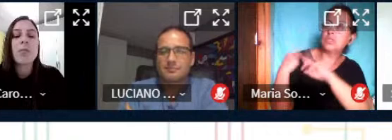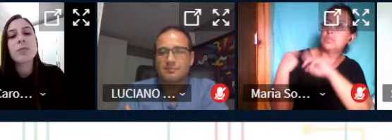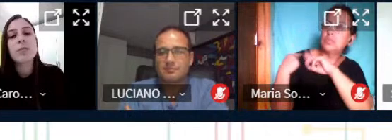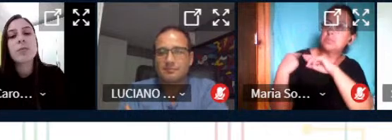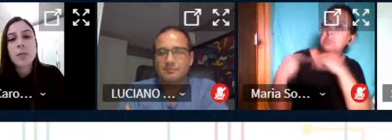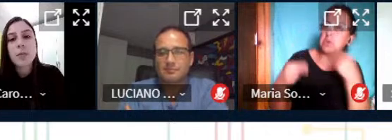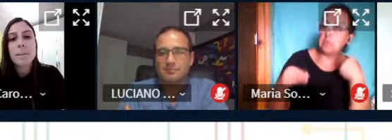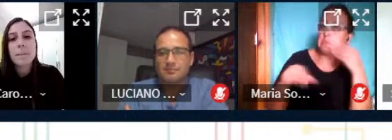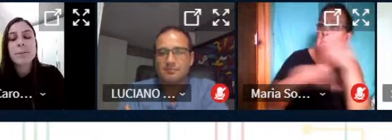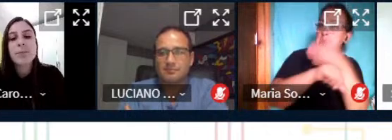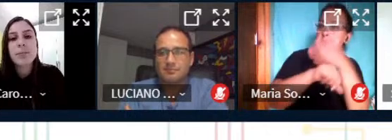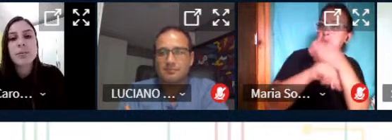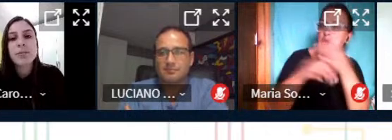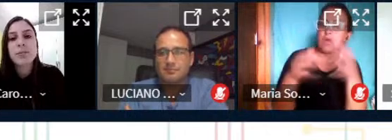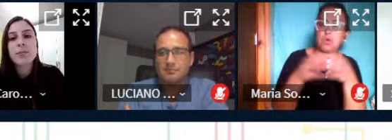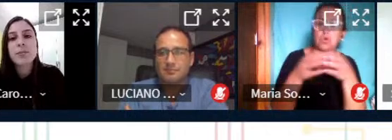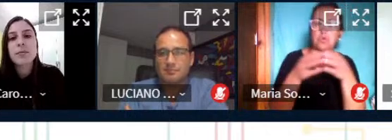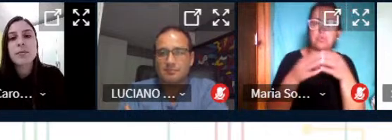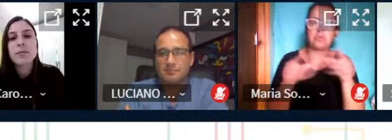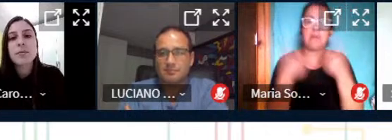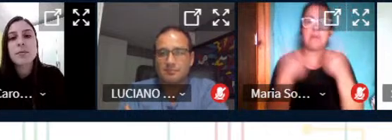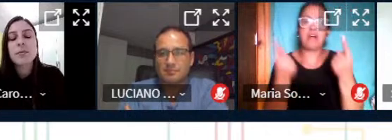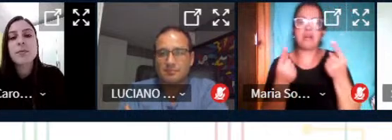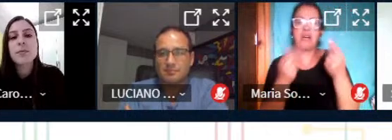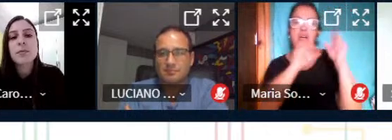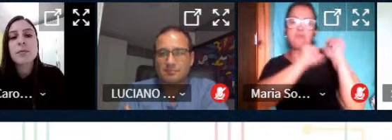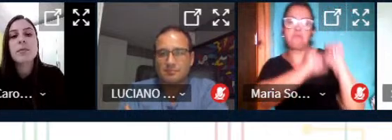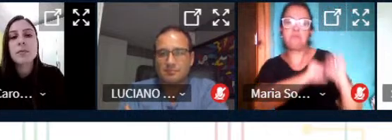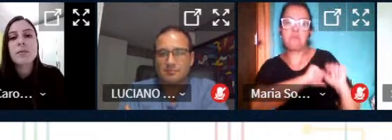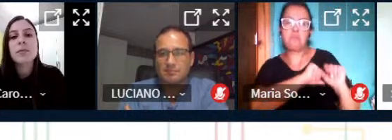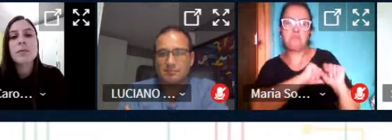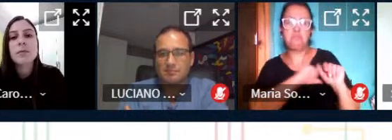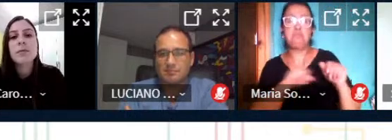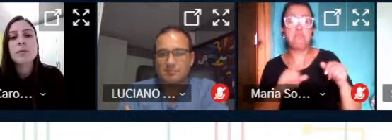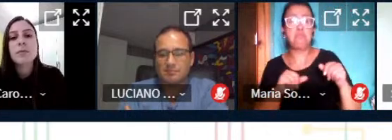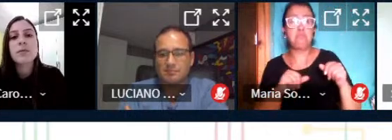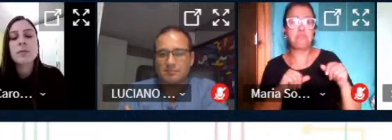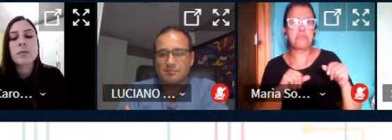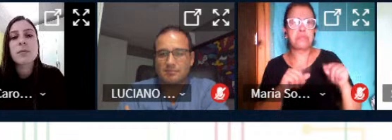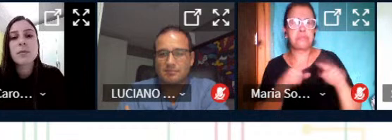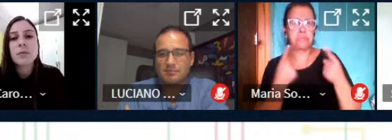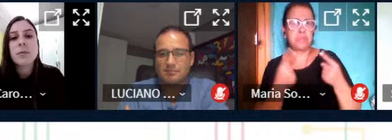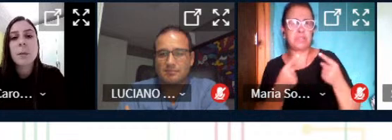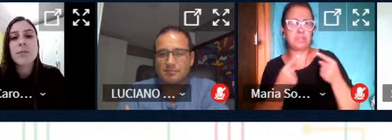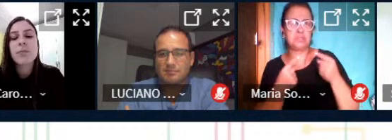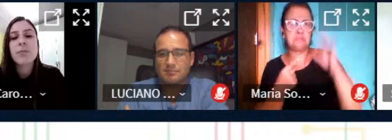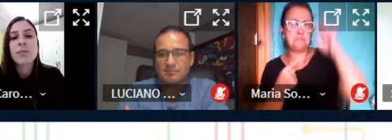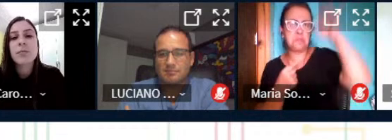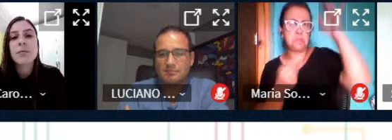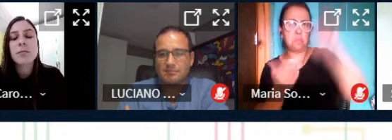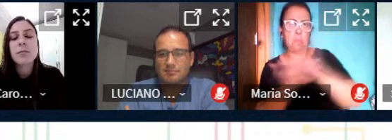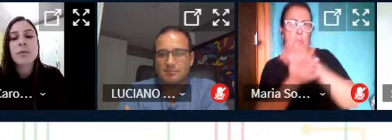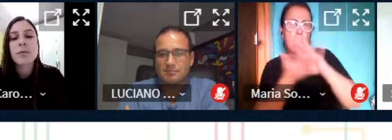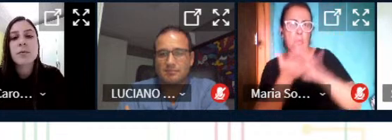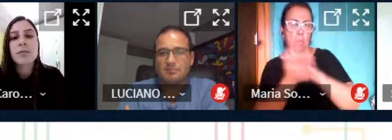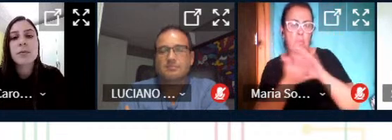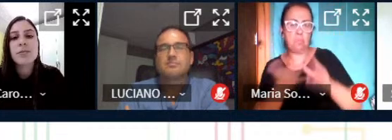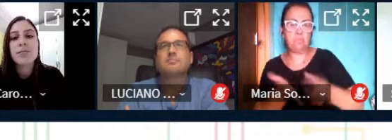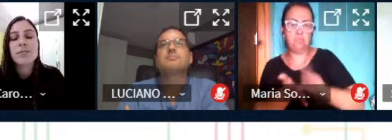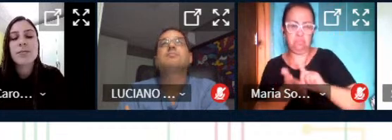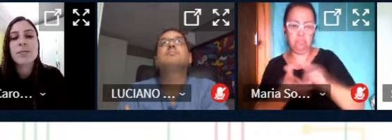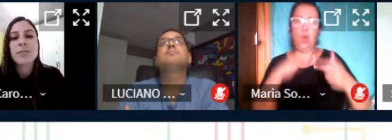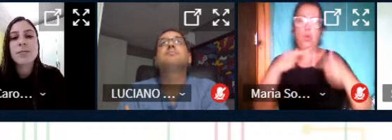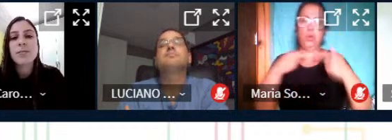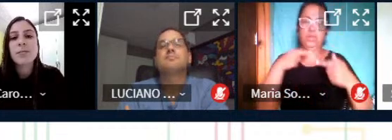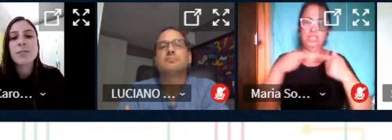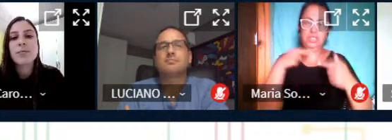muitas vezes em reunião com os bolsistas terminam abacando uma coisa que a gente nem sequer imaginou até eu vejo até os coordenadores que tem